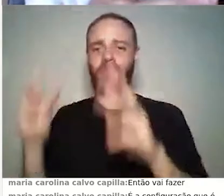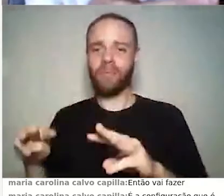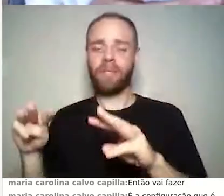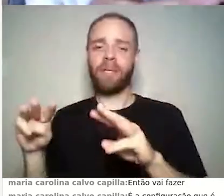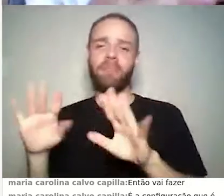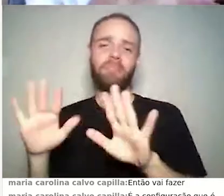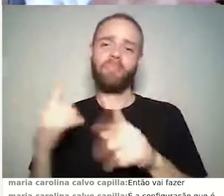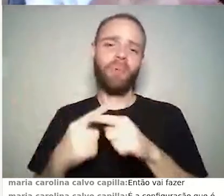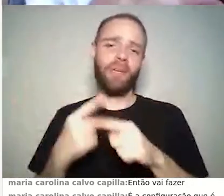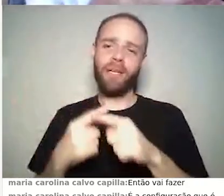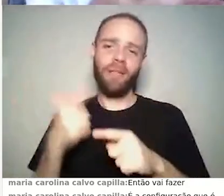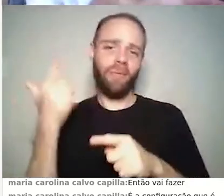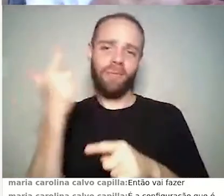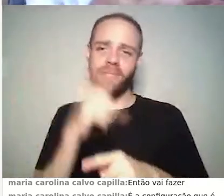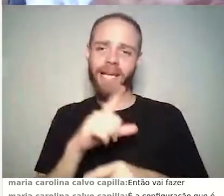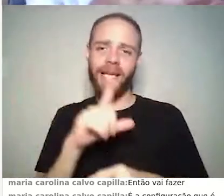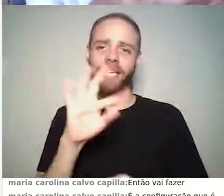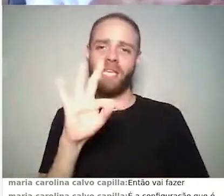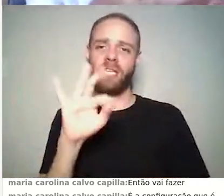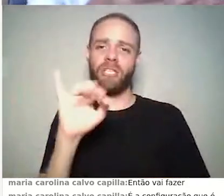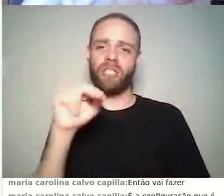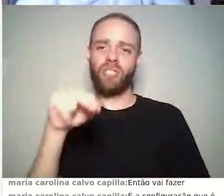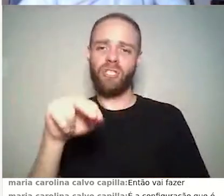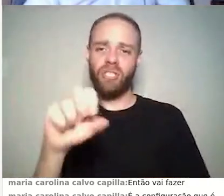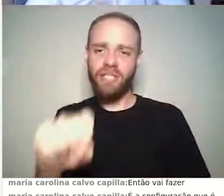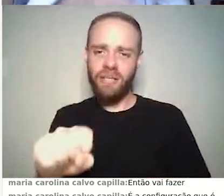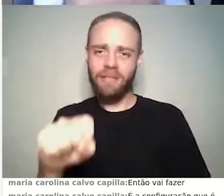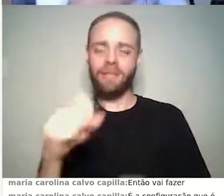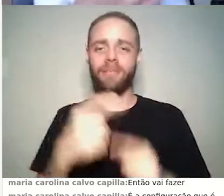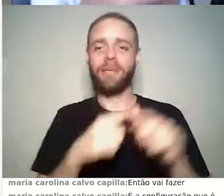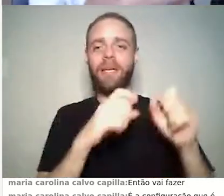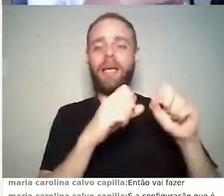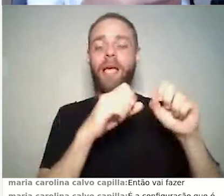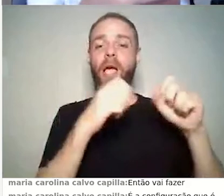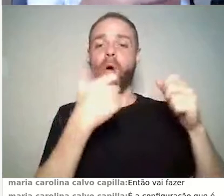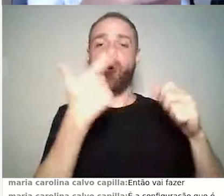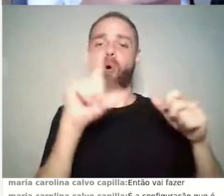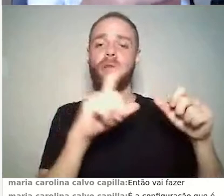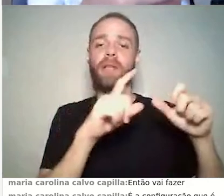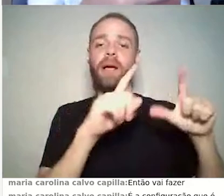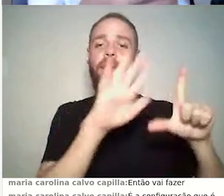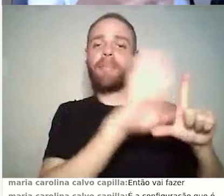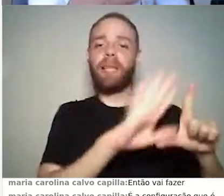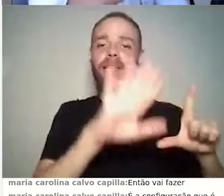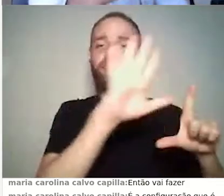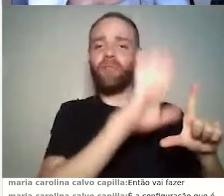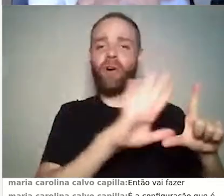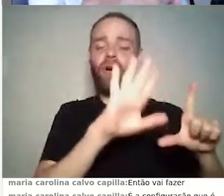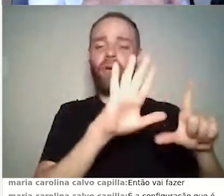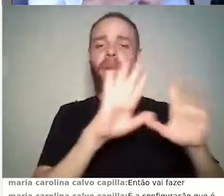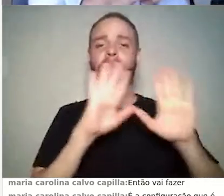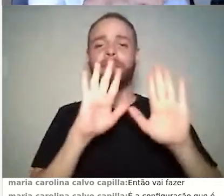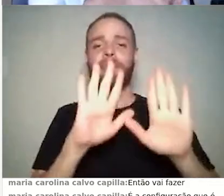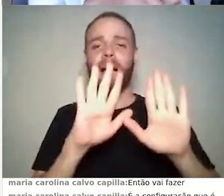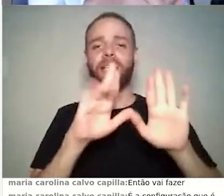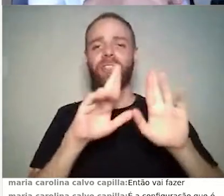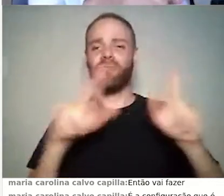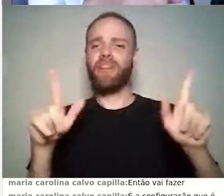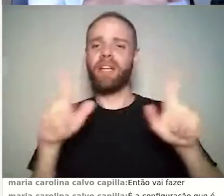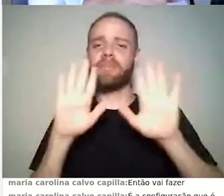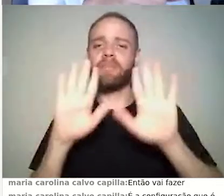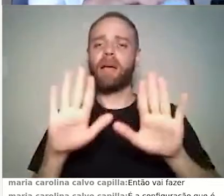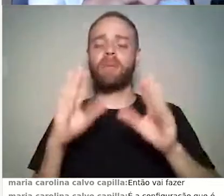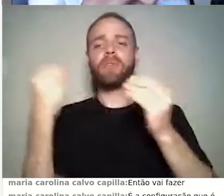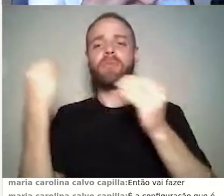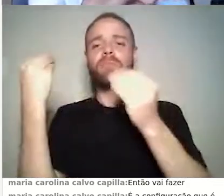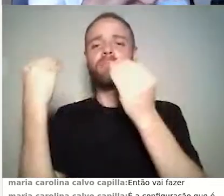o Teams, ele é uma plataforma distinta, mas ele gera uma lista de participantes, então eu poderia lançar uma nota